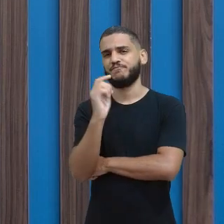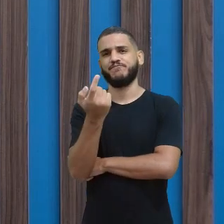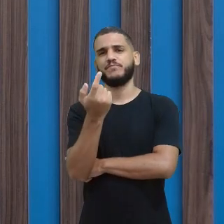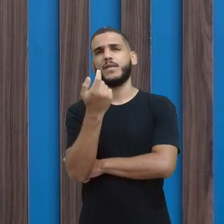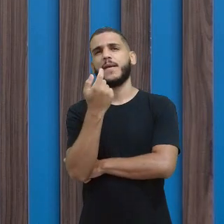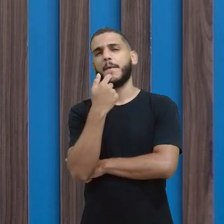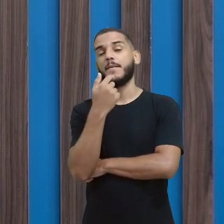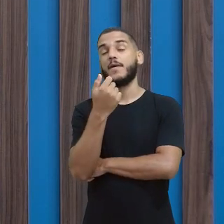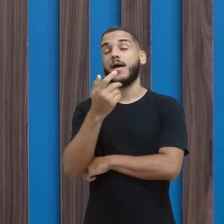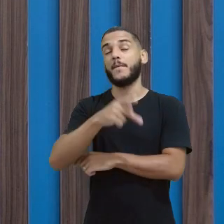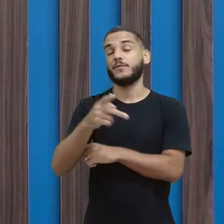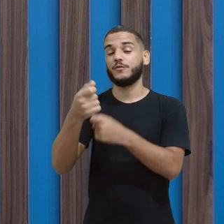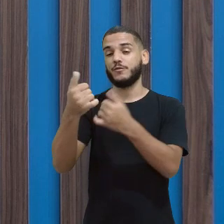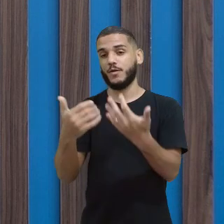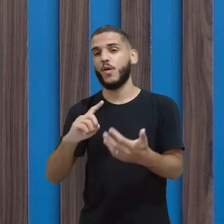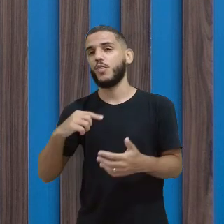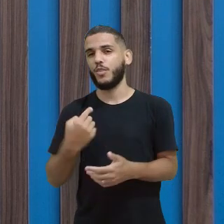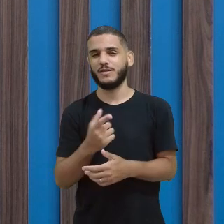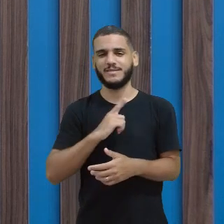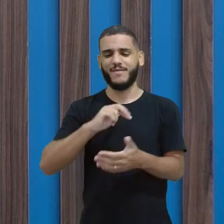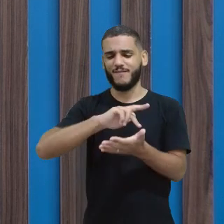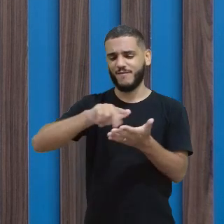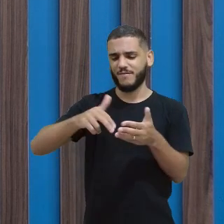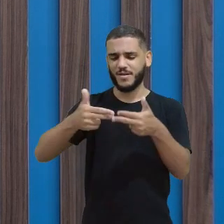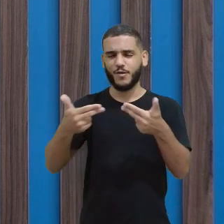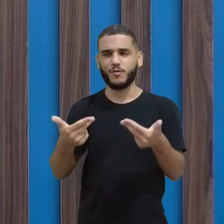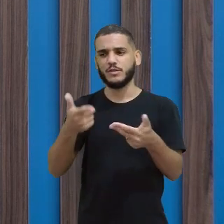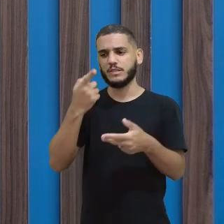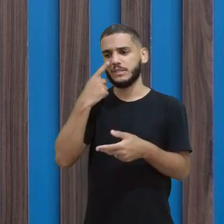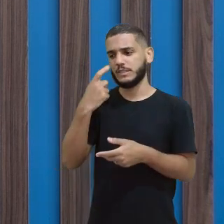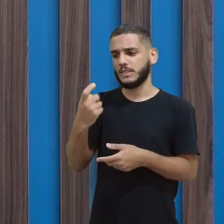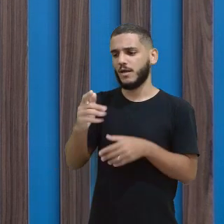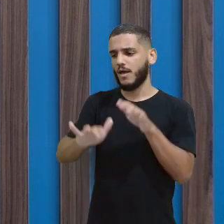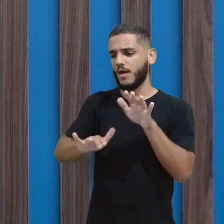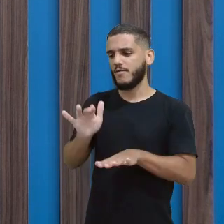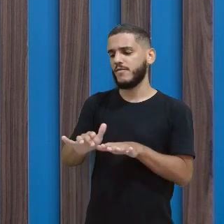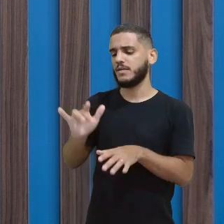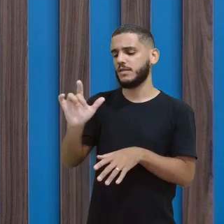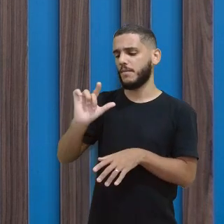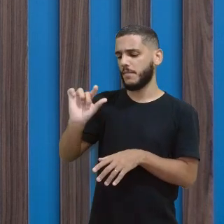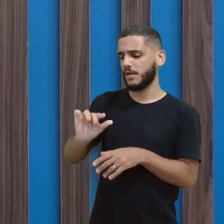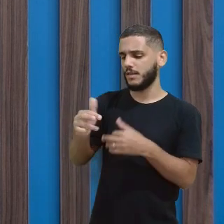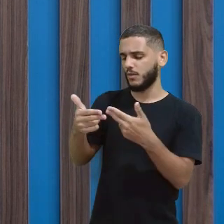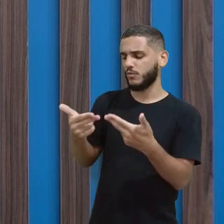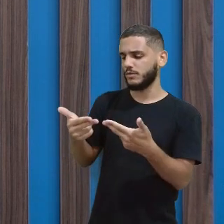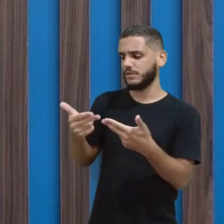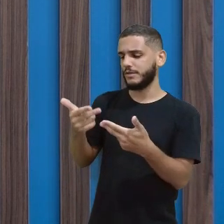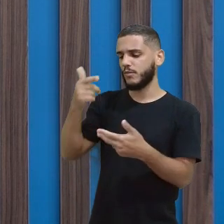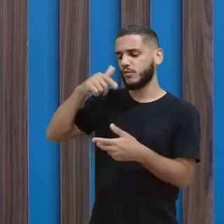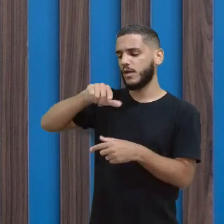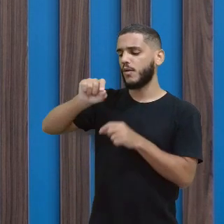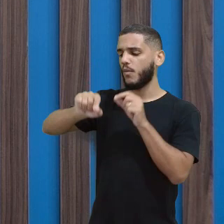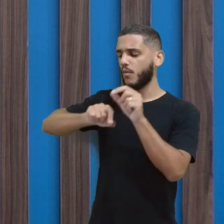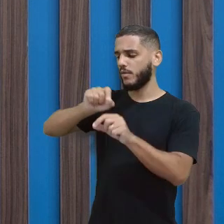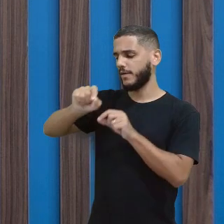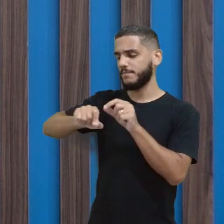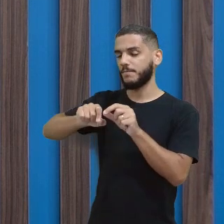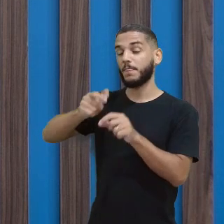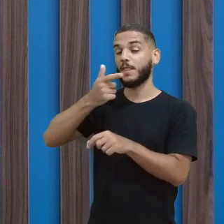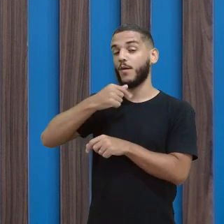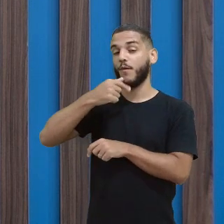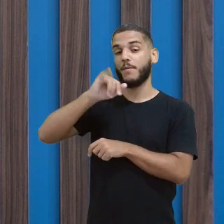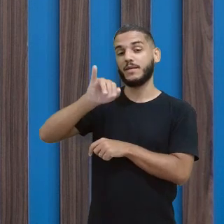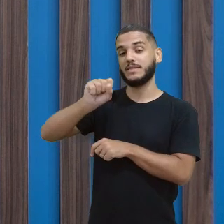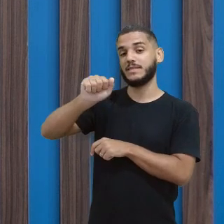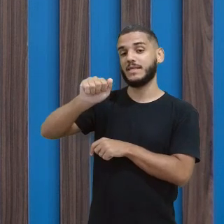mergulhados de tantas coisas interessantes que às vezes uma pequena coisa a gente não consegue. Que foi o caso de Isaac